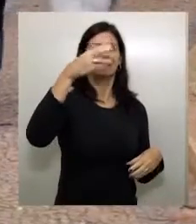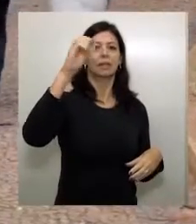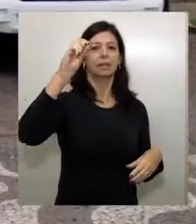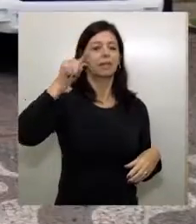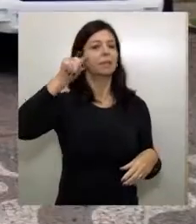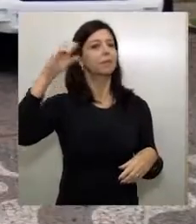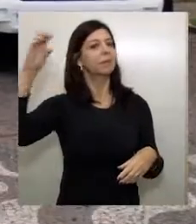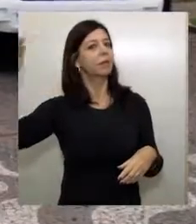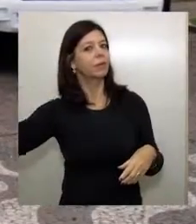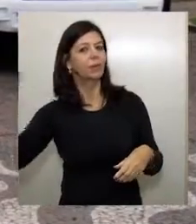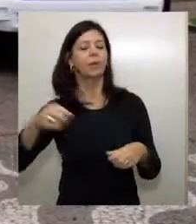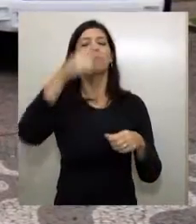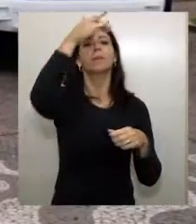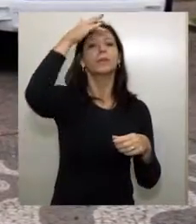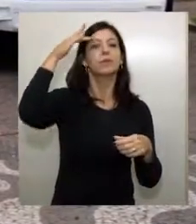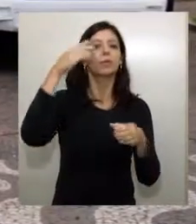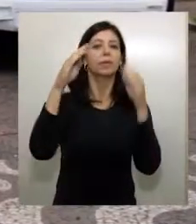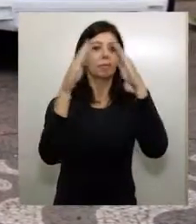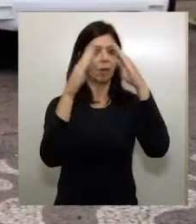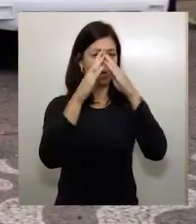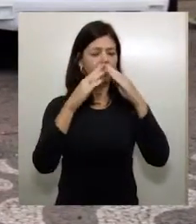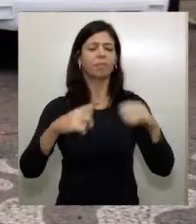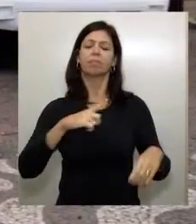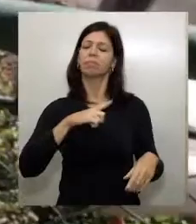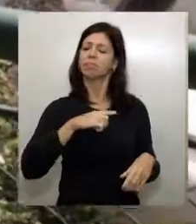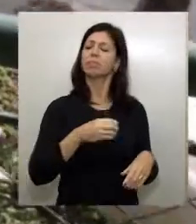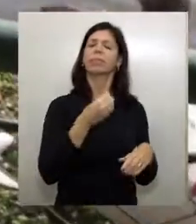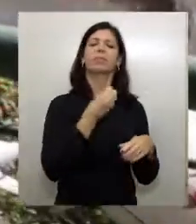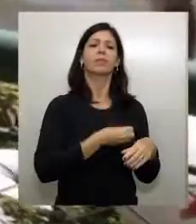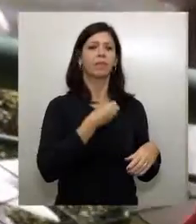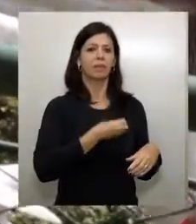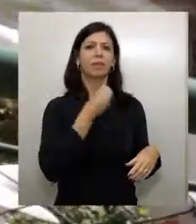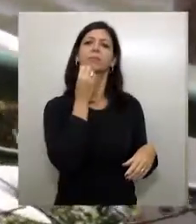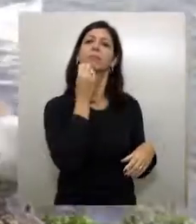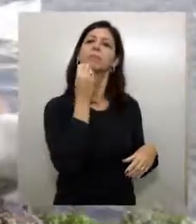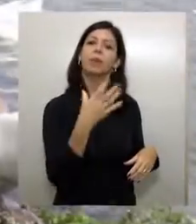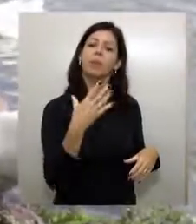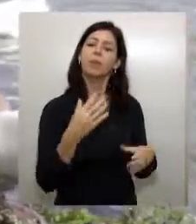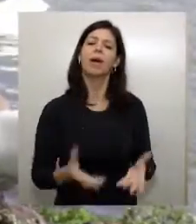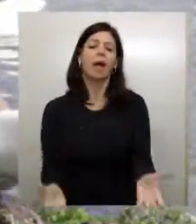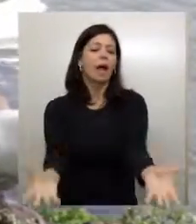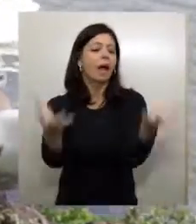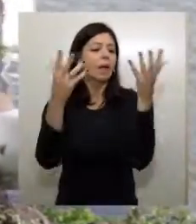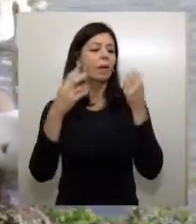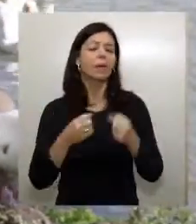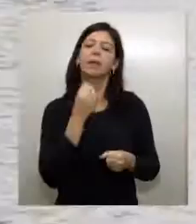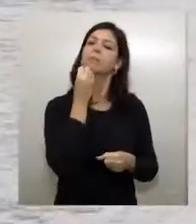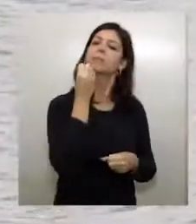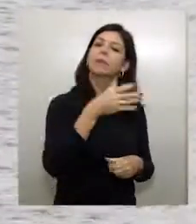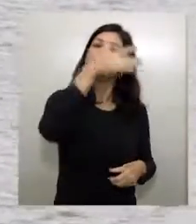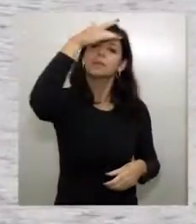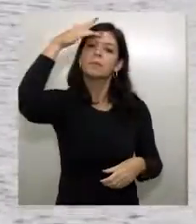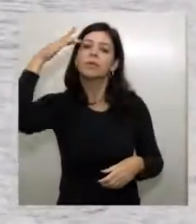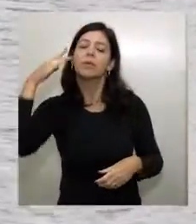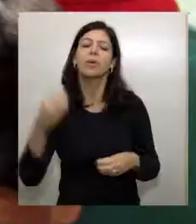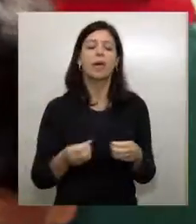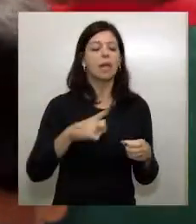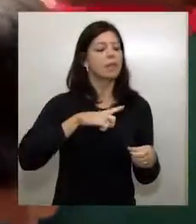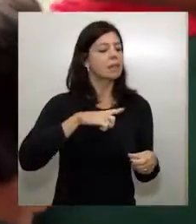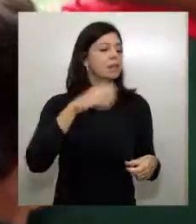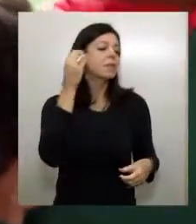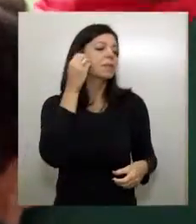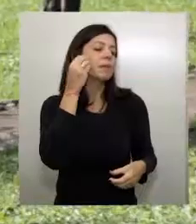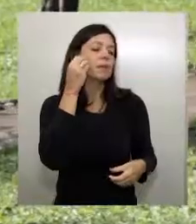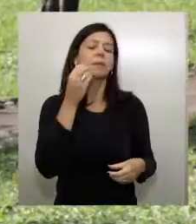organizada e reconhecida por sua qualidade de vida. É também um destino acolhedor e capaz de oferecer experiências